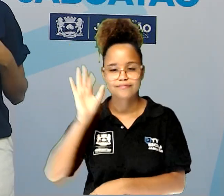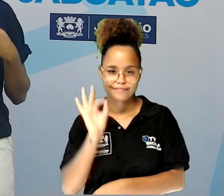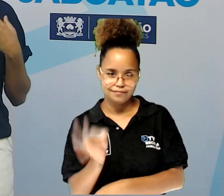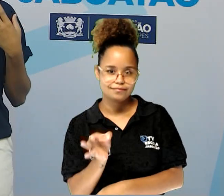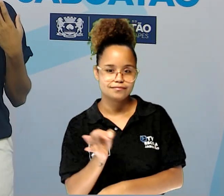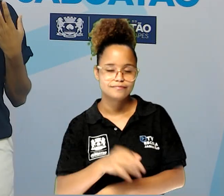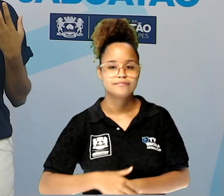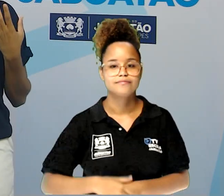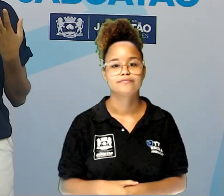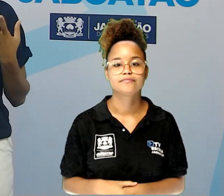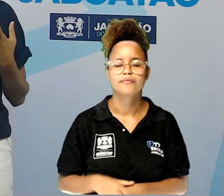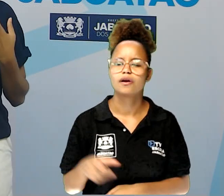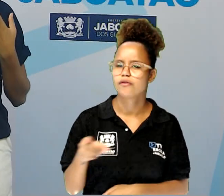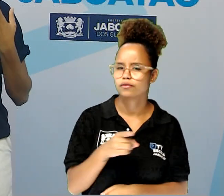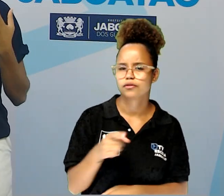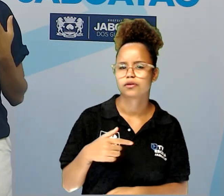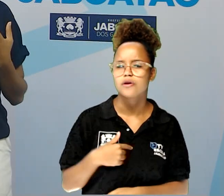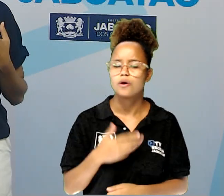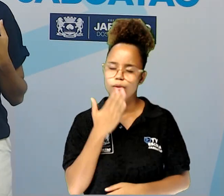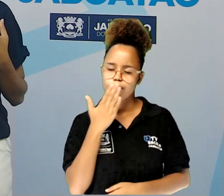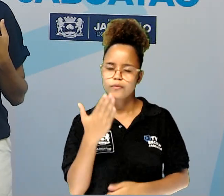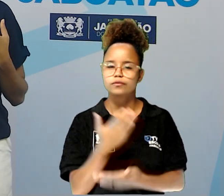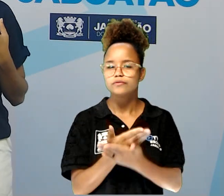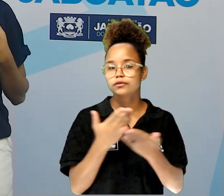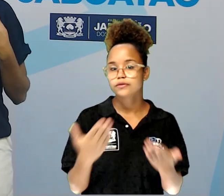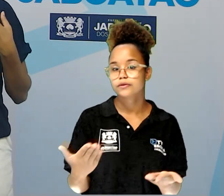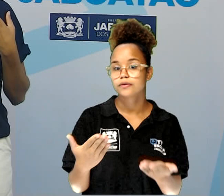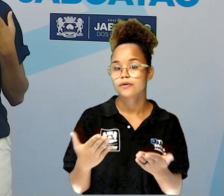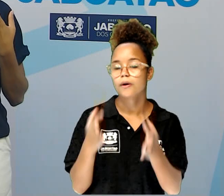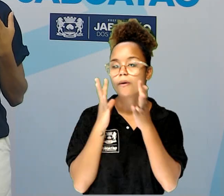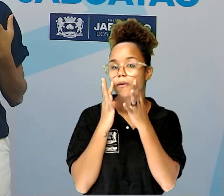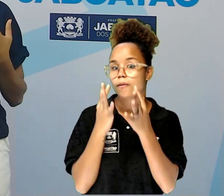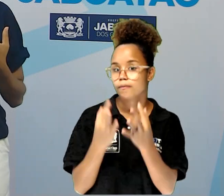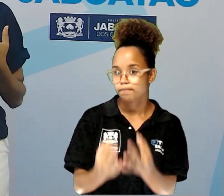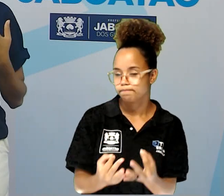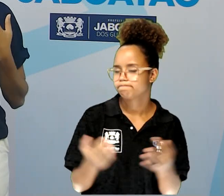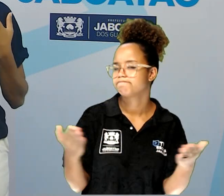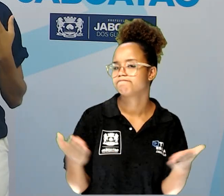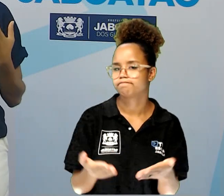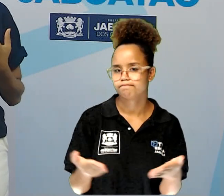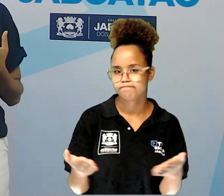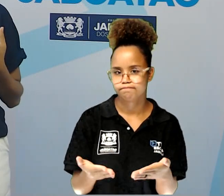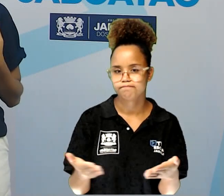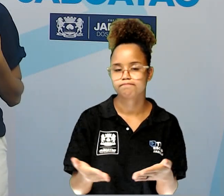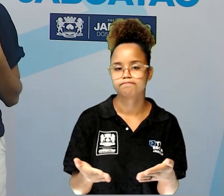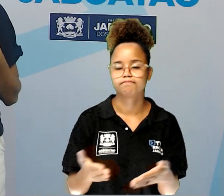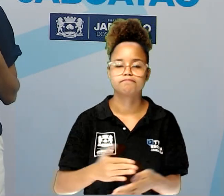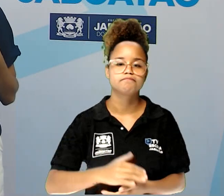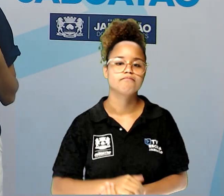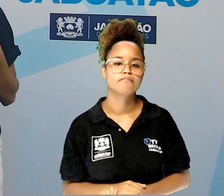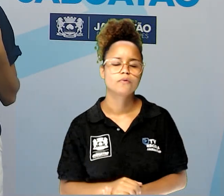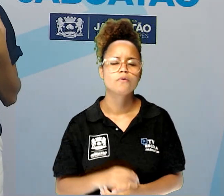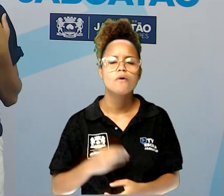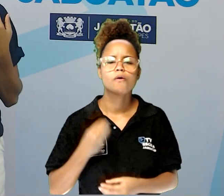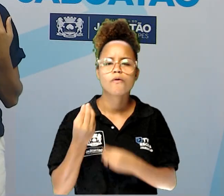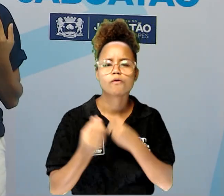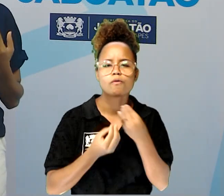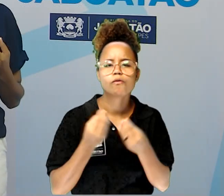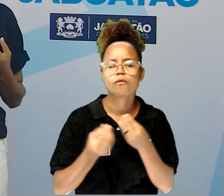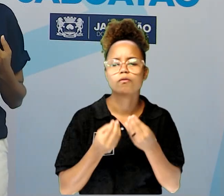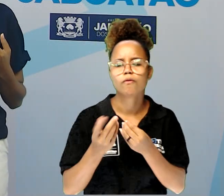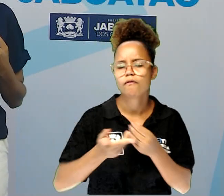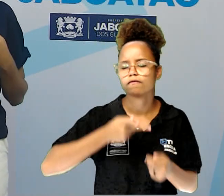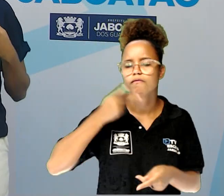E aí eu peço para que vocês prestem bastante atenção em como eles